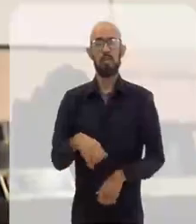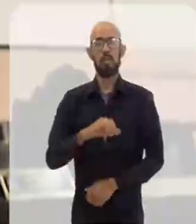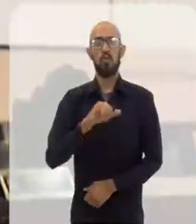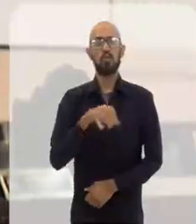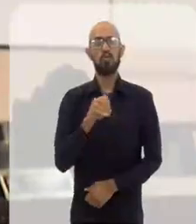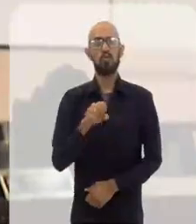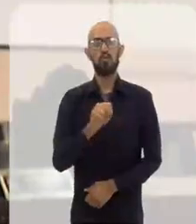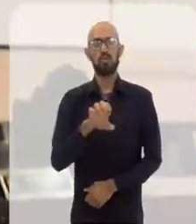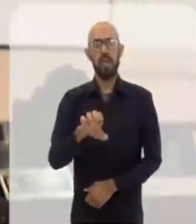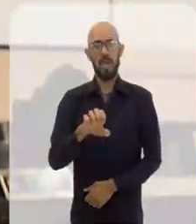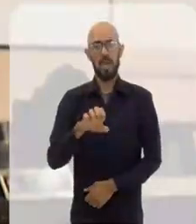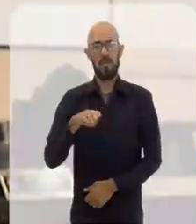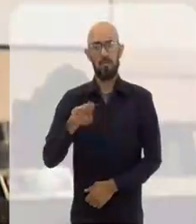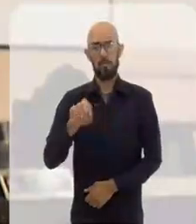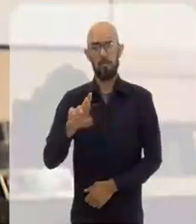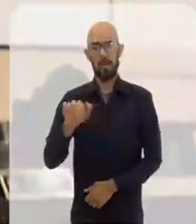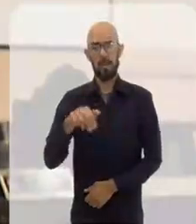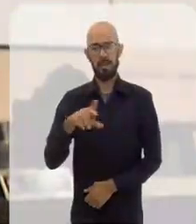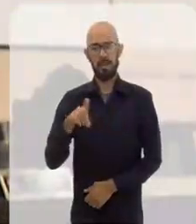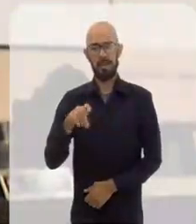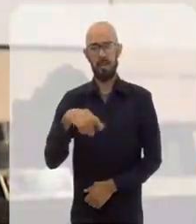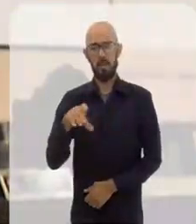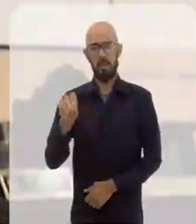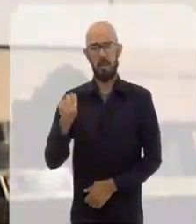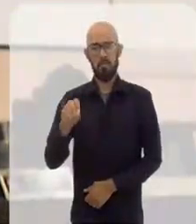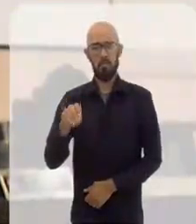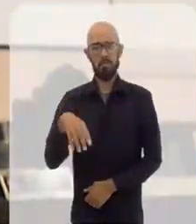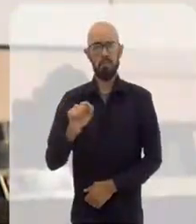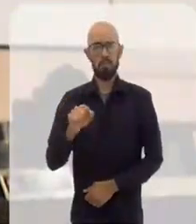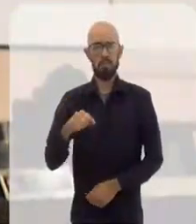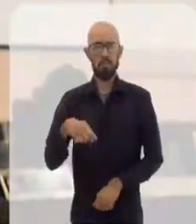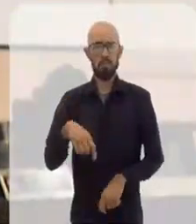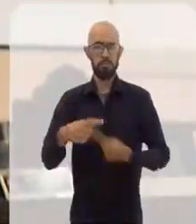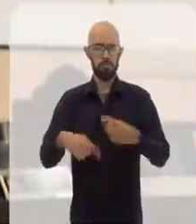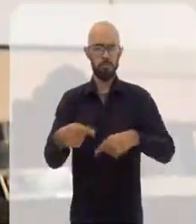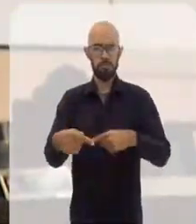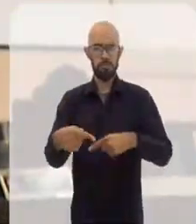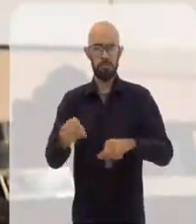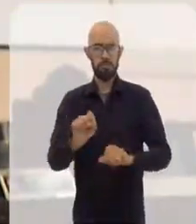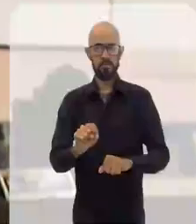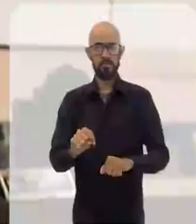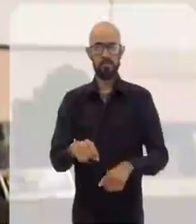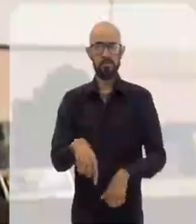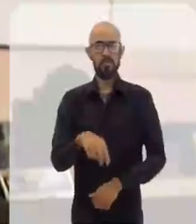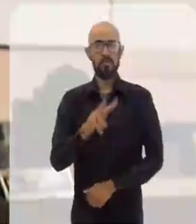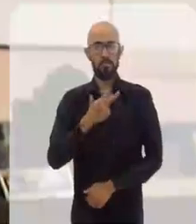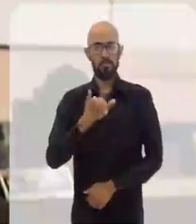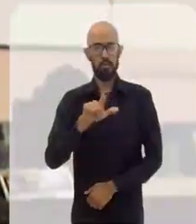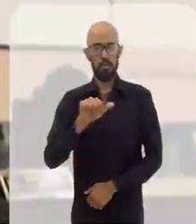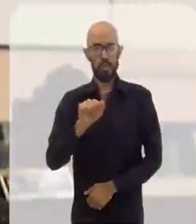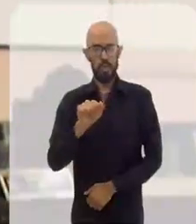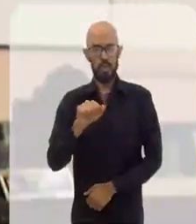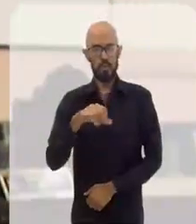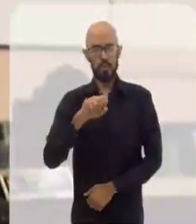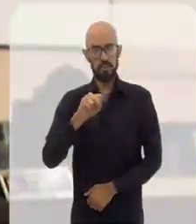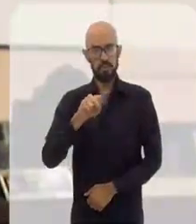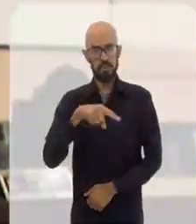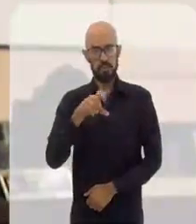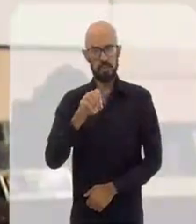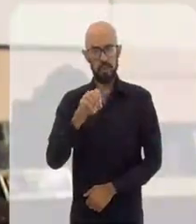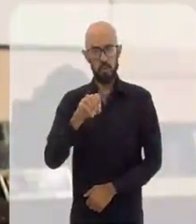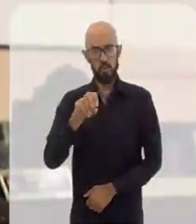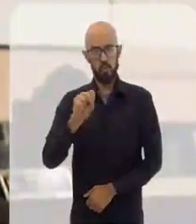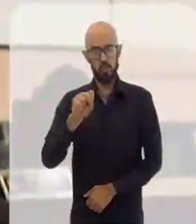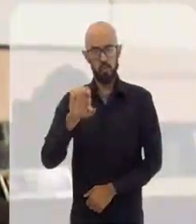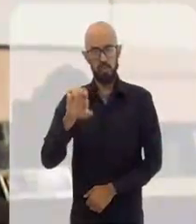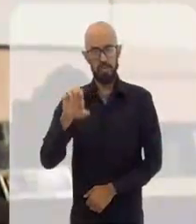desbravador José de Lanes Dantas Brandão. Depois, passou a se chamar Vila de São José